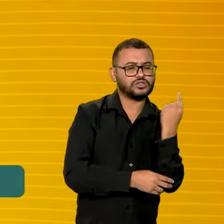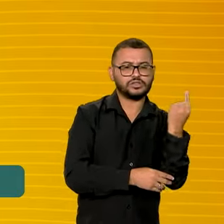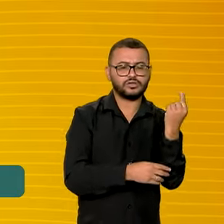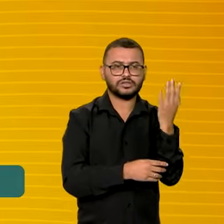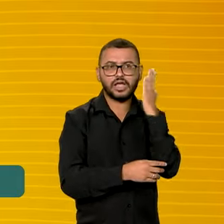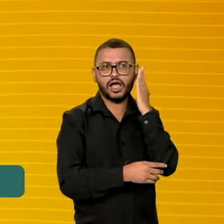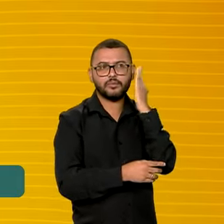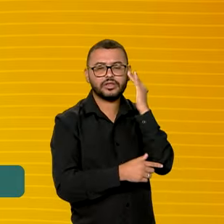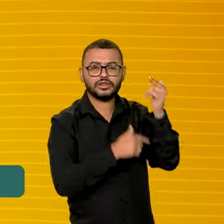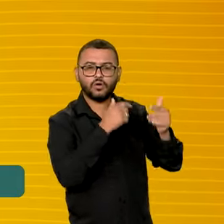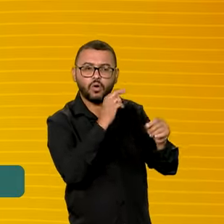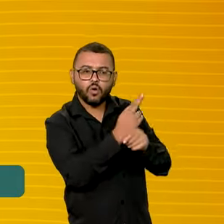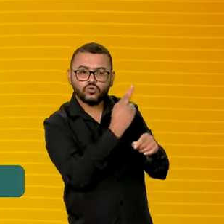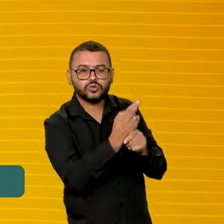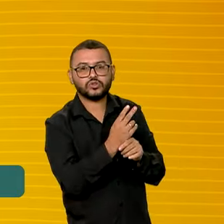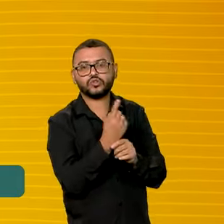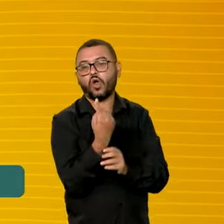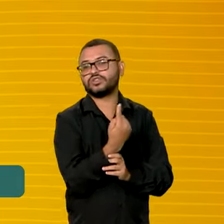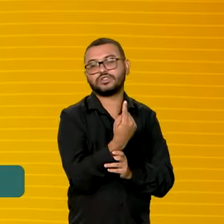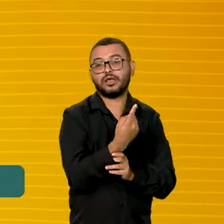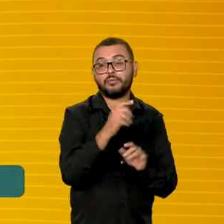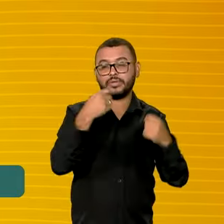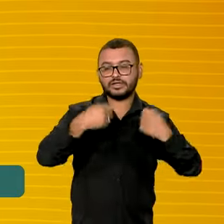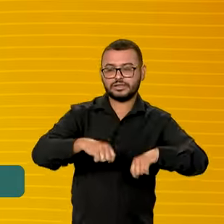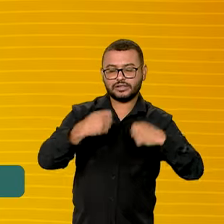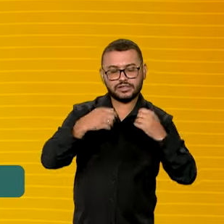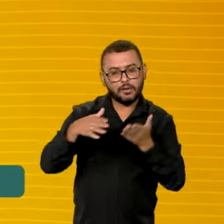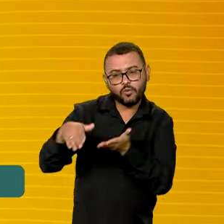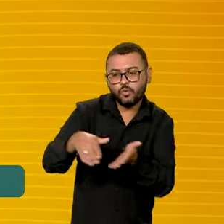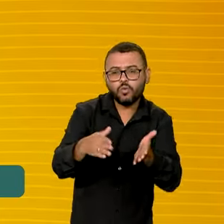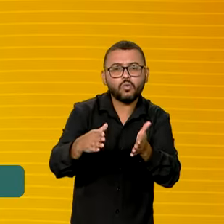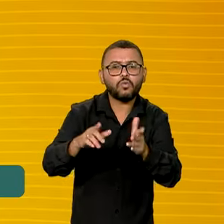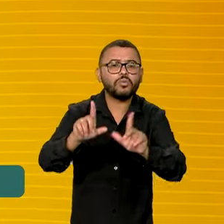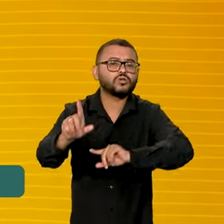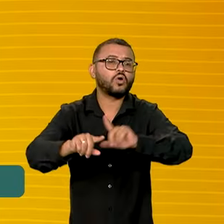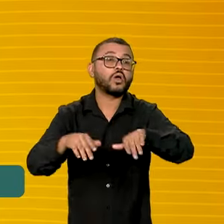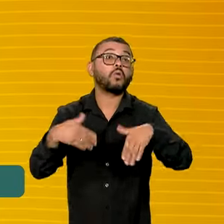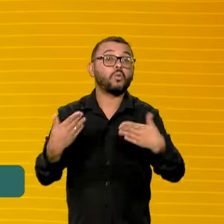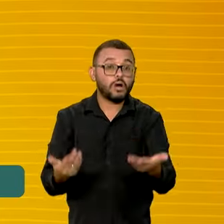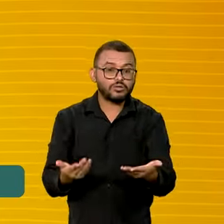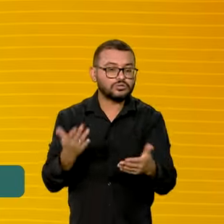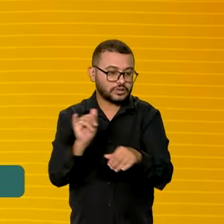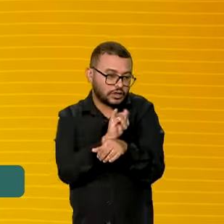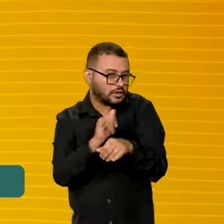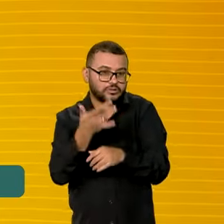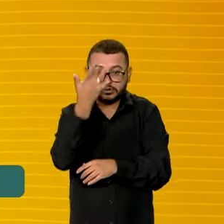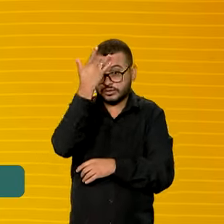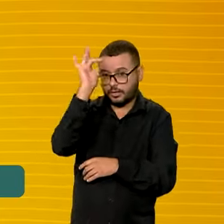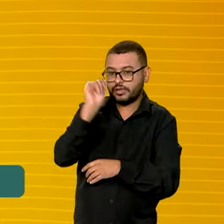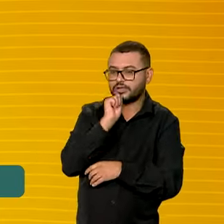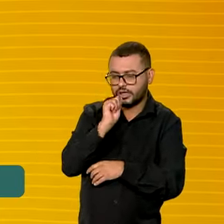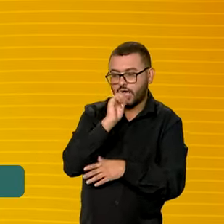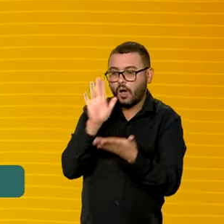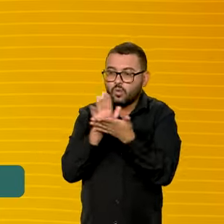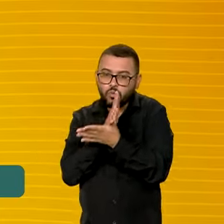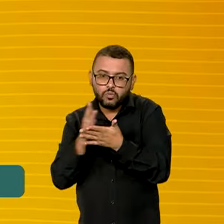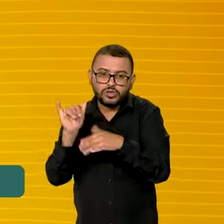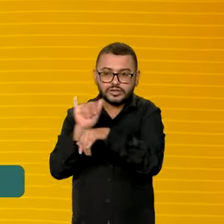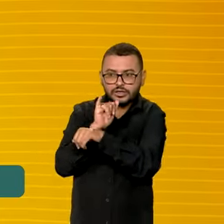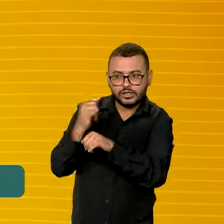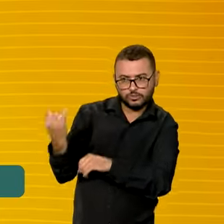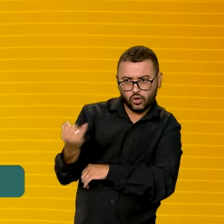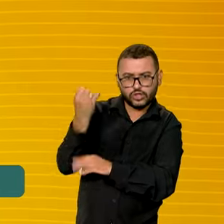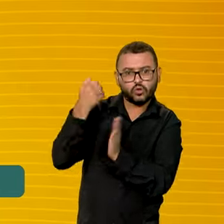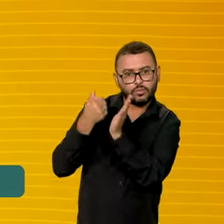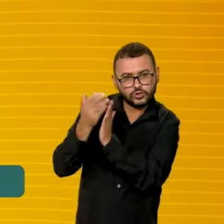será essa reconstrução, ninguém sabe qual é o melhor caminho a tomar, qual as medidas. Claro que medidas importantes já estão